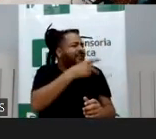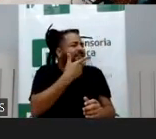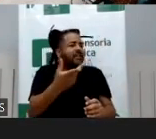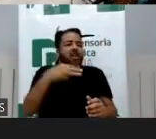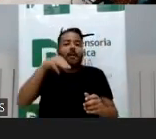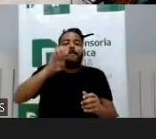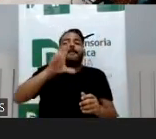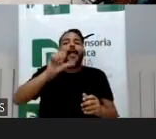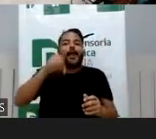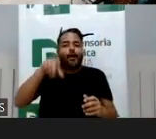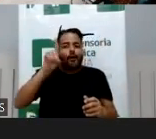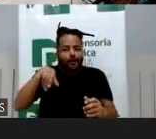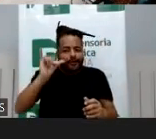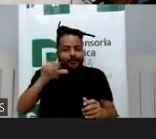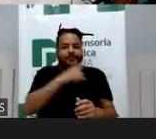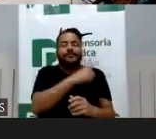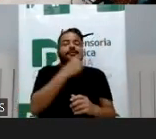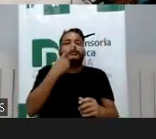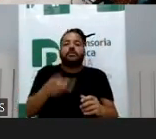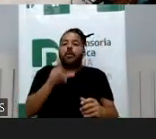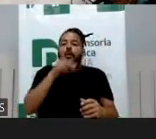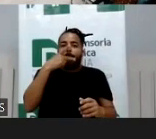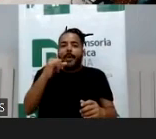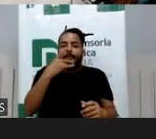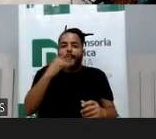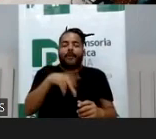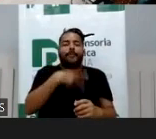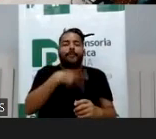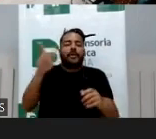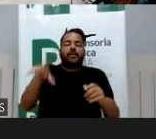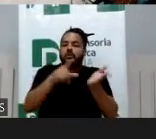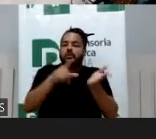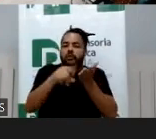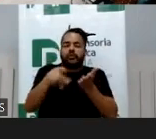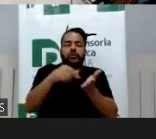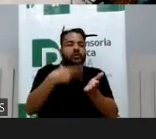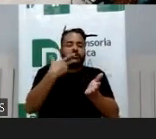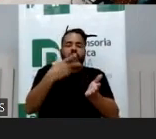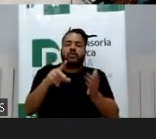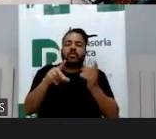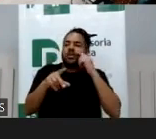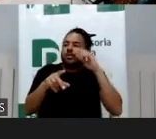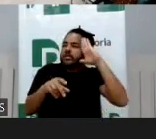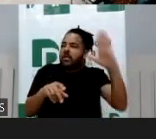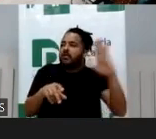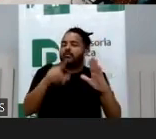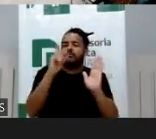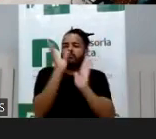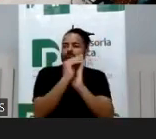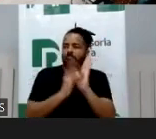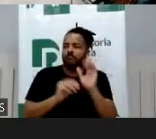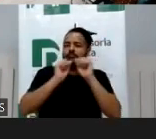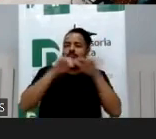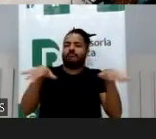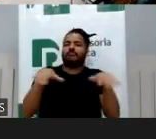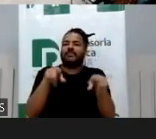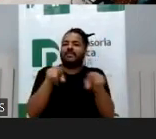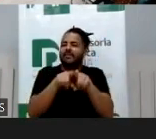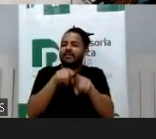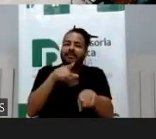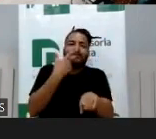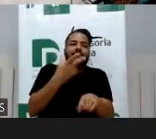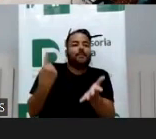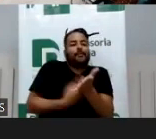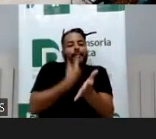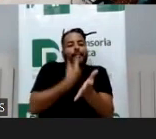Melody. O pai da Melody é citado em quase todos os artigos que você encontra sobre o Cheriting. Mas, e o cara branco de classe